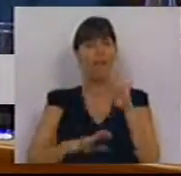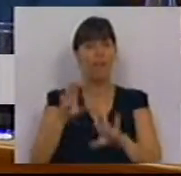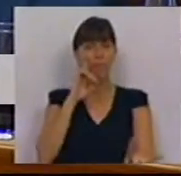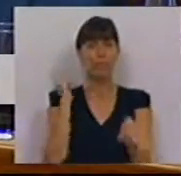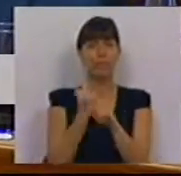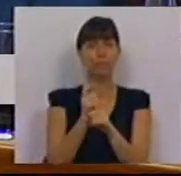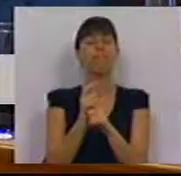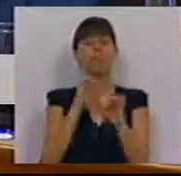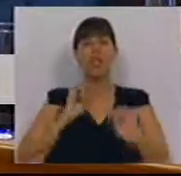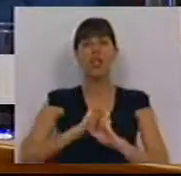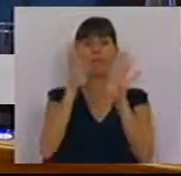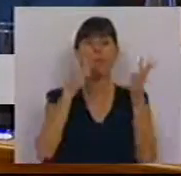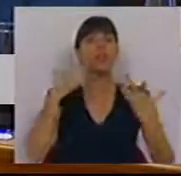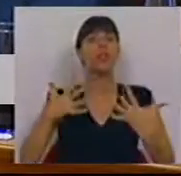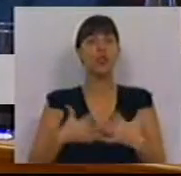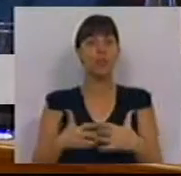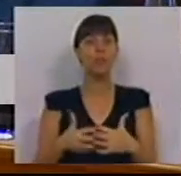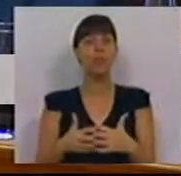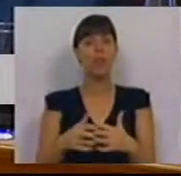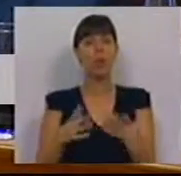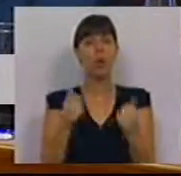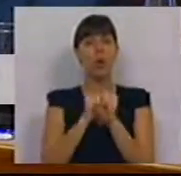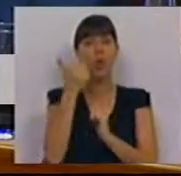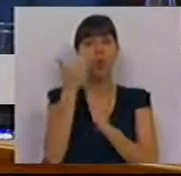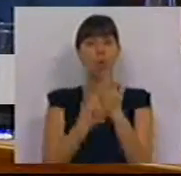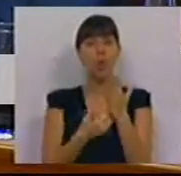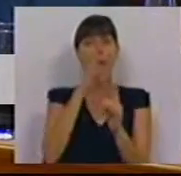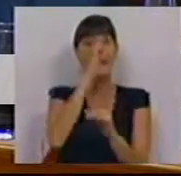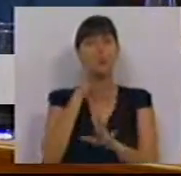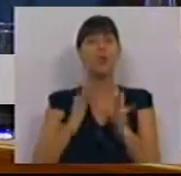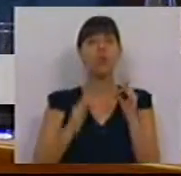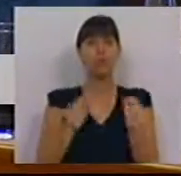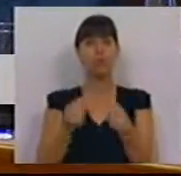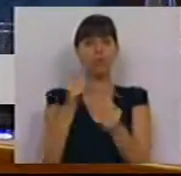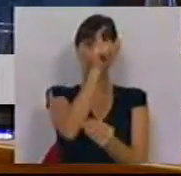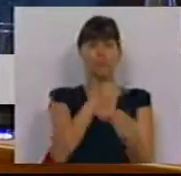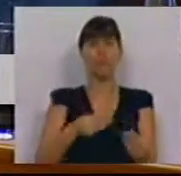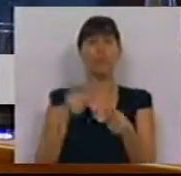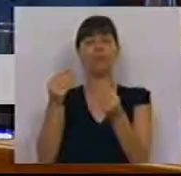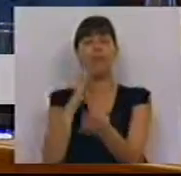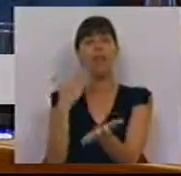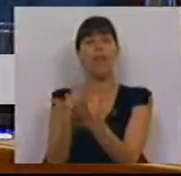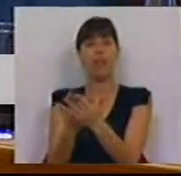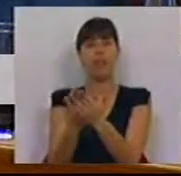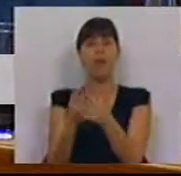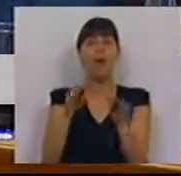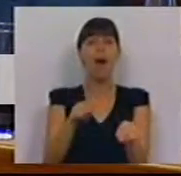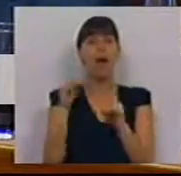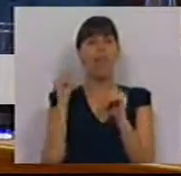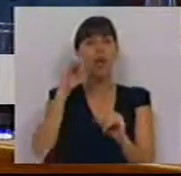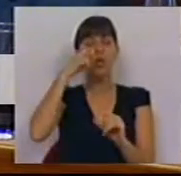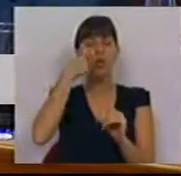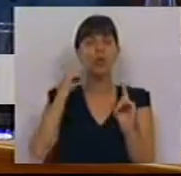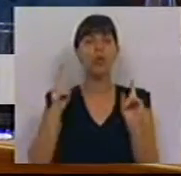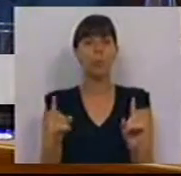permitiram esclarecer as dúvidas que o documento remetido pelo Ministério da Justiça, por Vossa Excelência, suscitou, afastando a